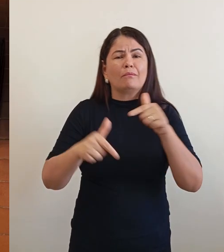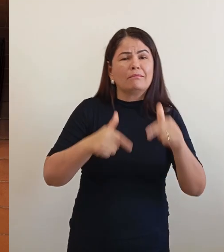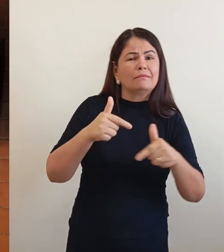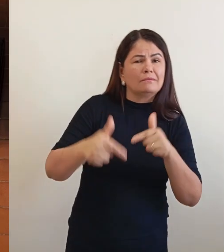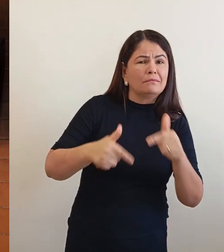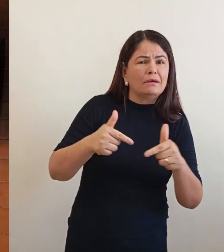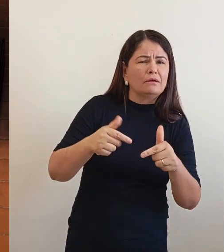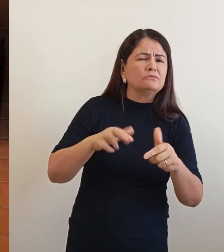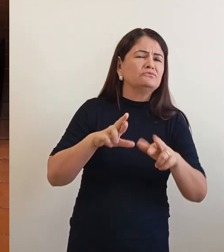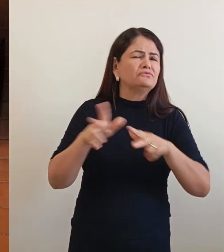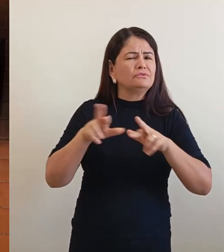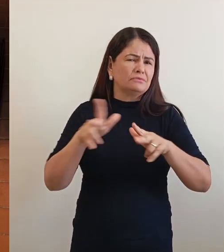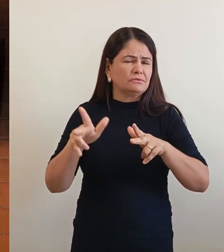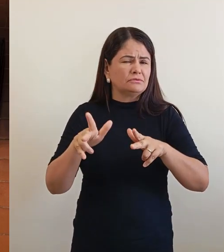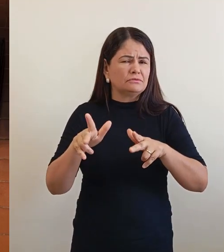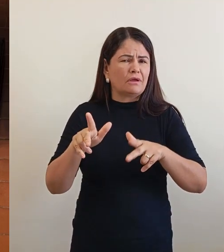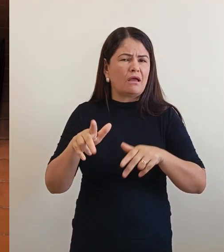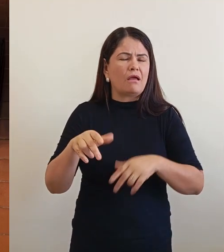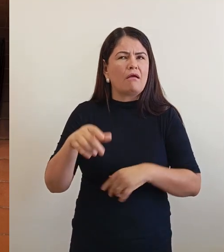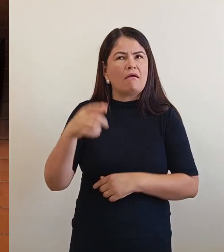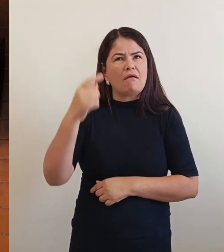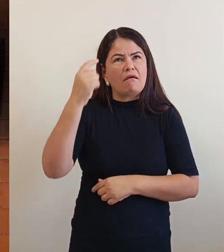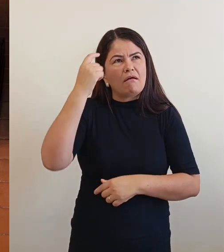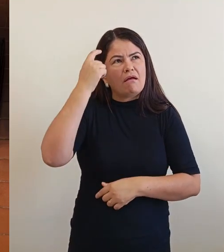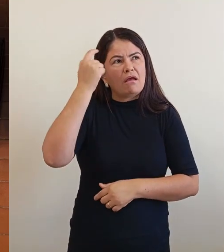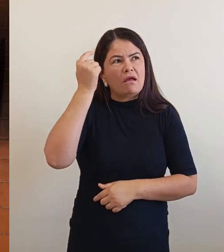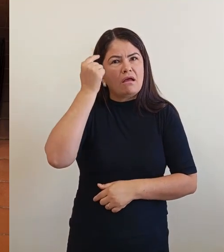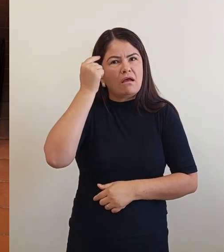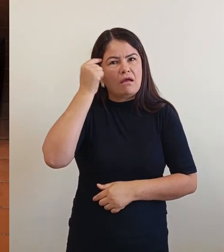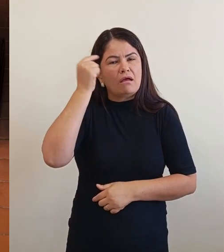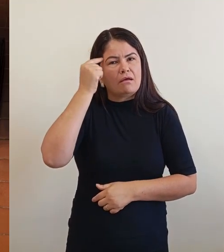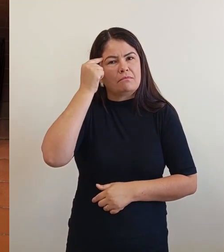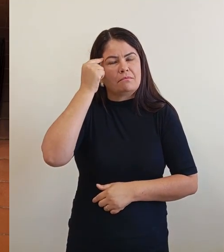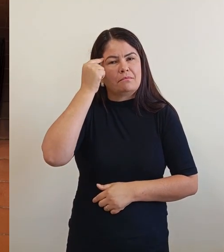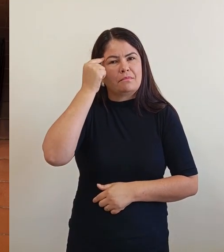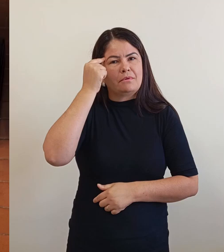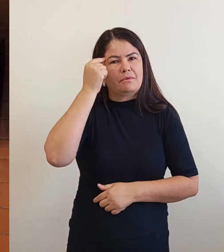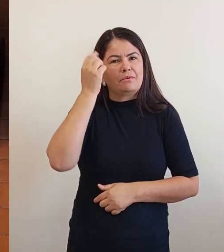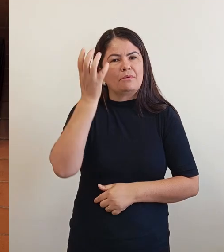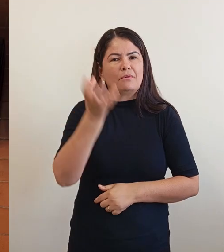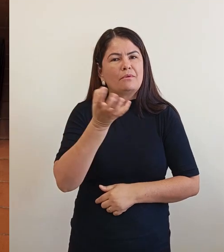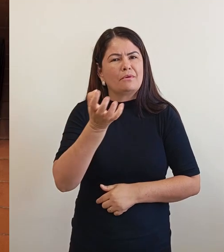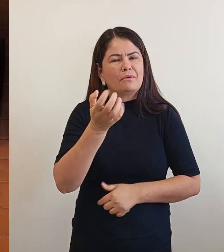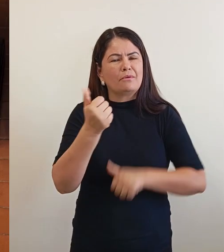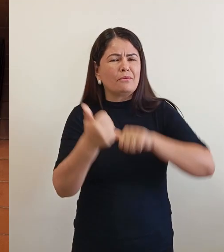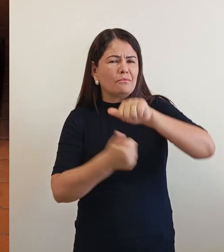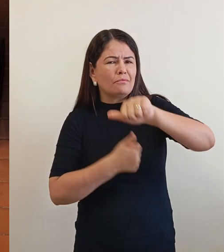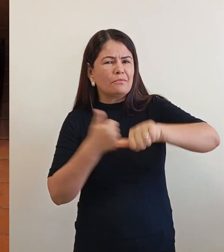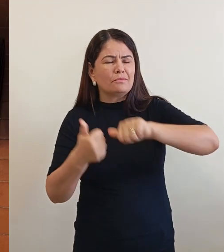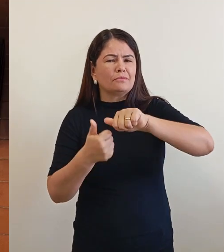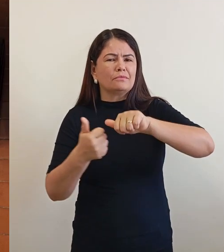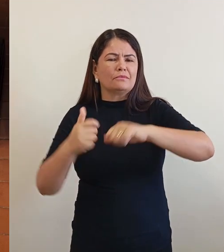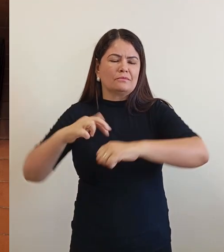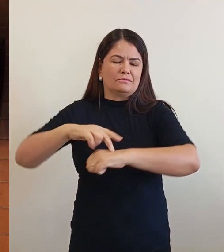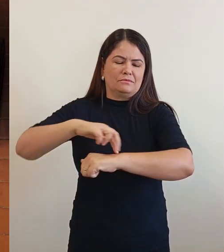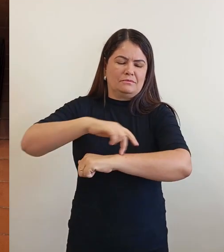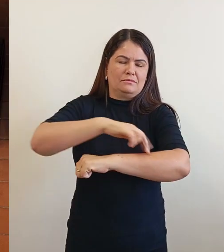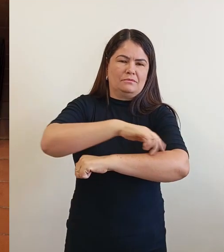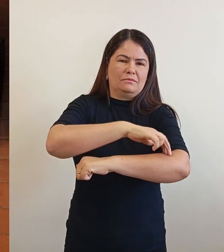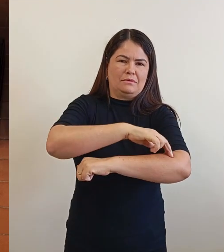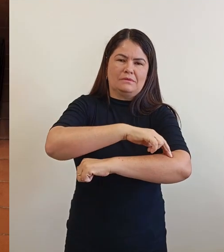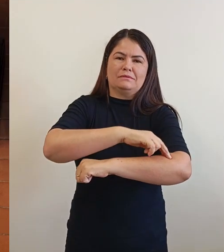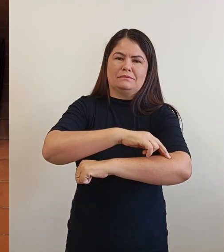eu tenho na minha mente que eu quero mudar as calçadas aqui da cidade. Vai ser fácil? Não vai ser fácil.